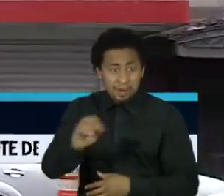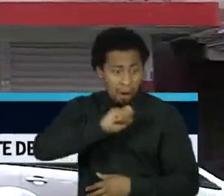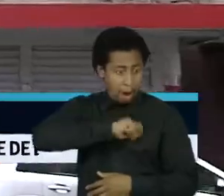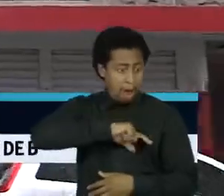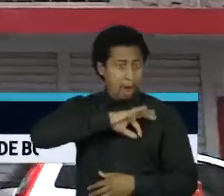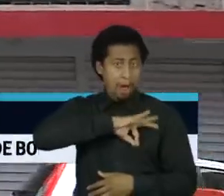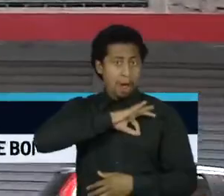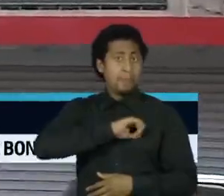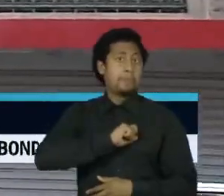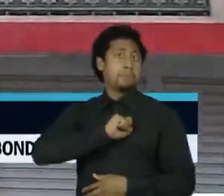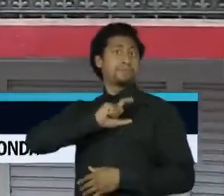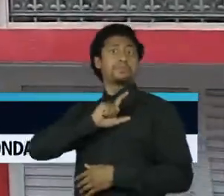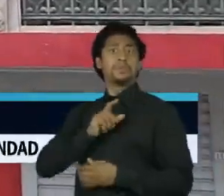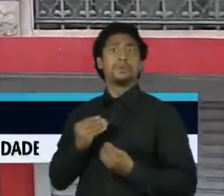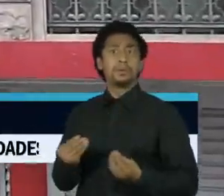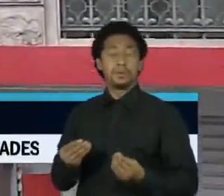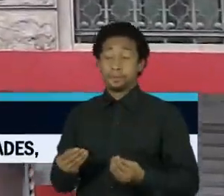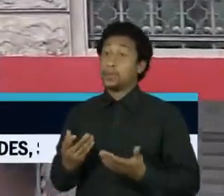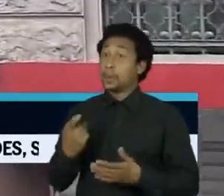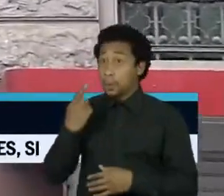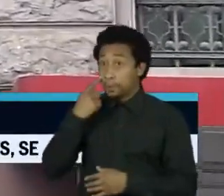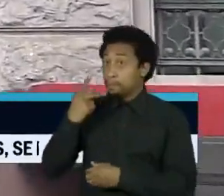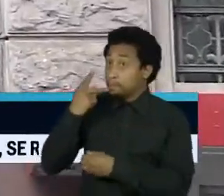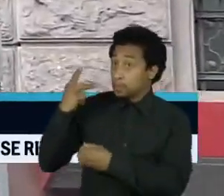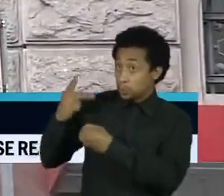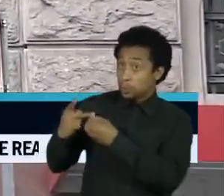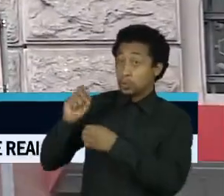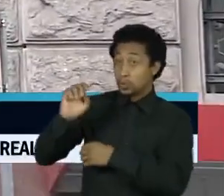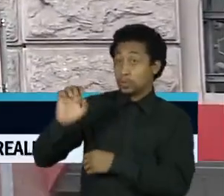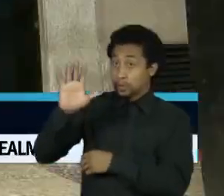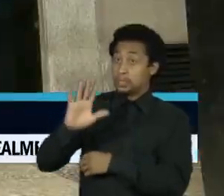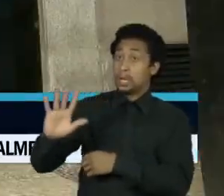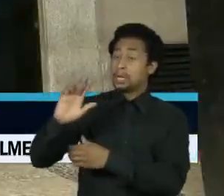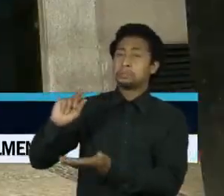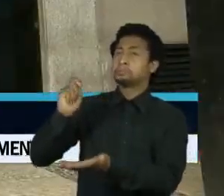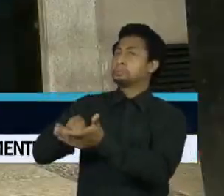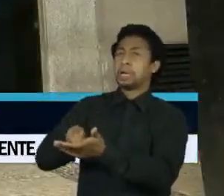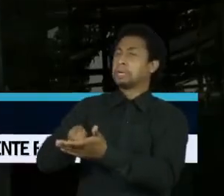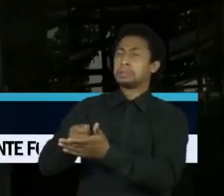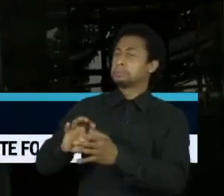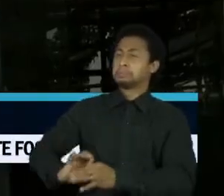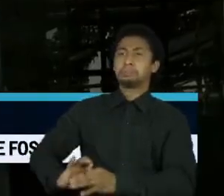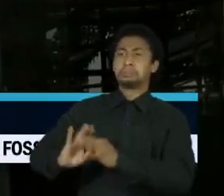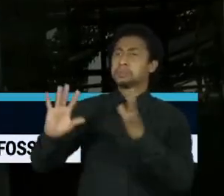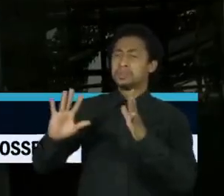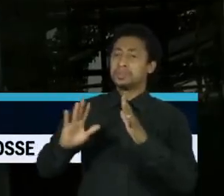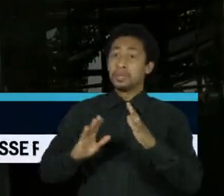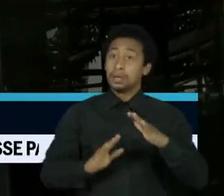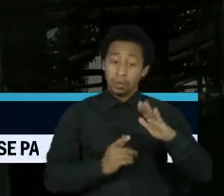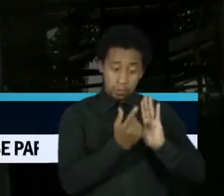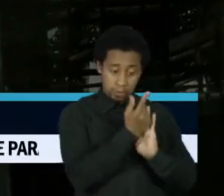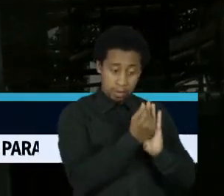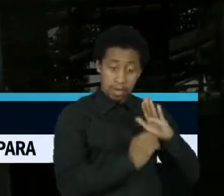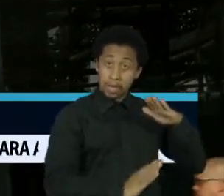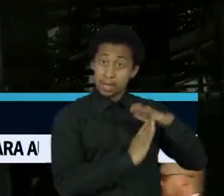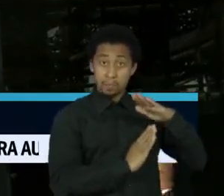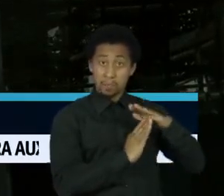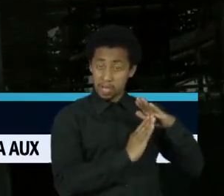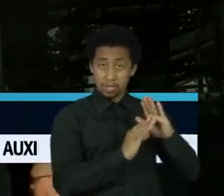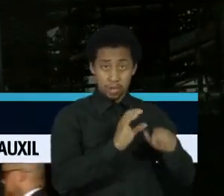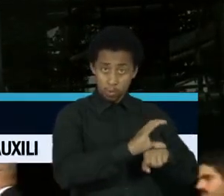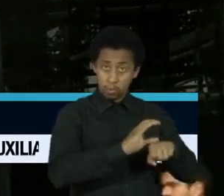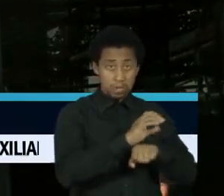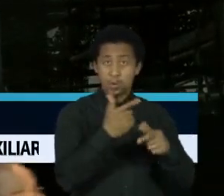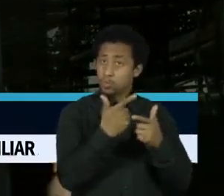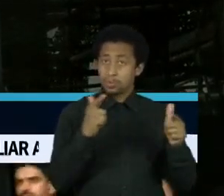adicional que se estende aos procuradores estaduais poderá ser pago sem respeitar o limite constitucional que barra salários acima do